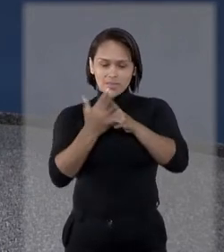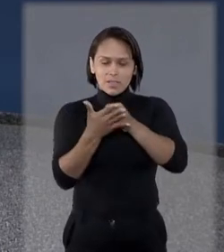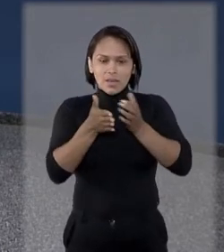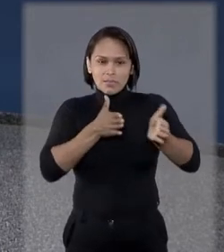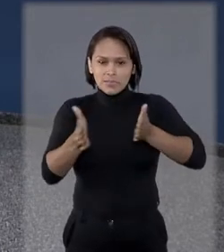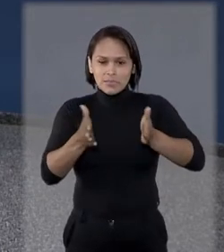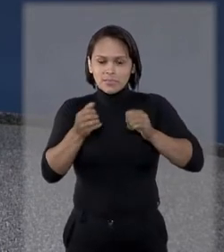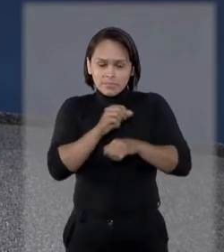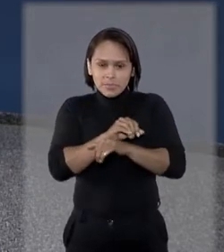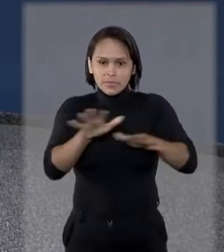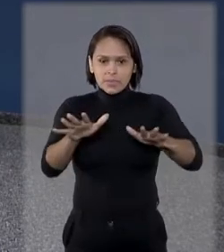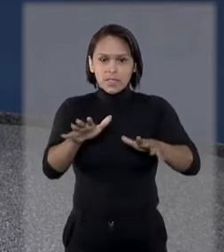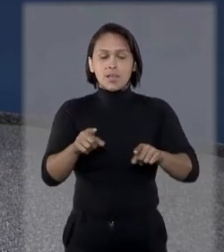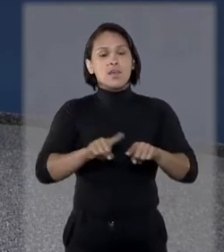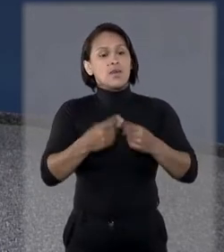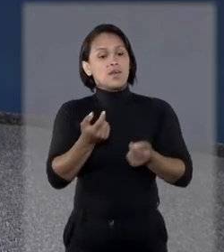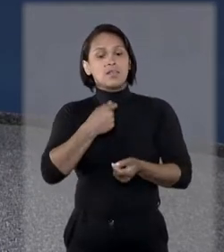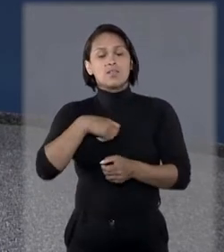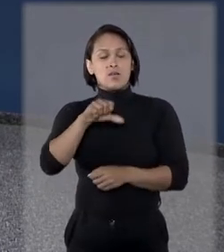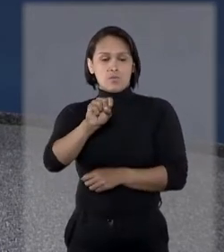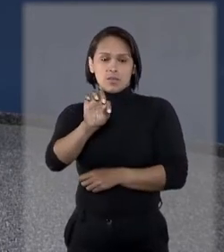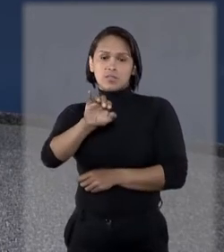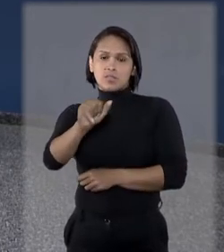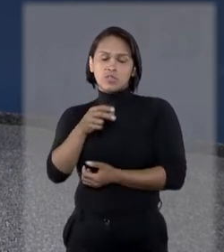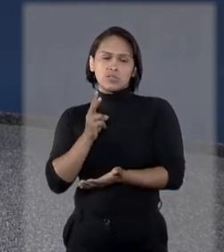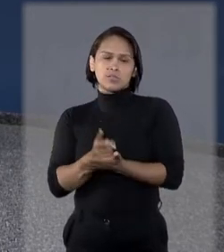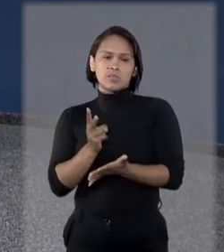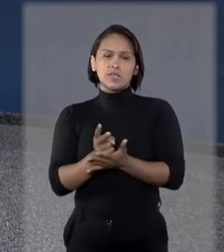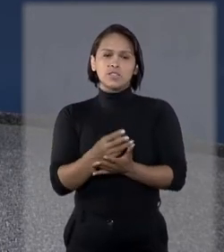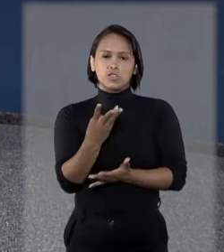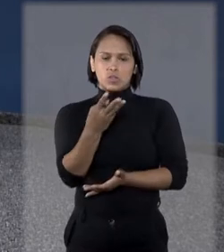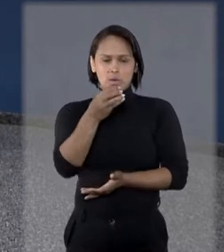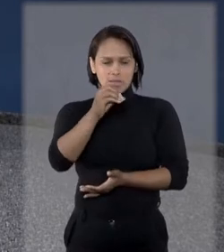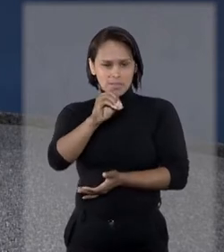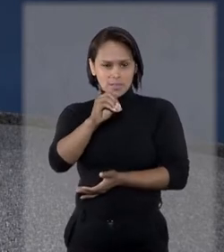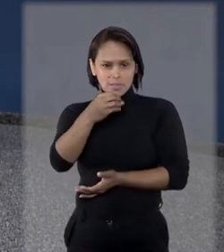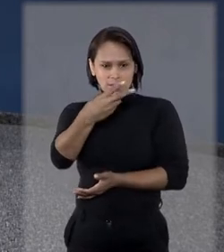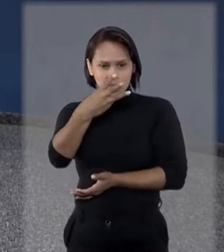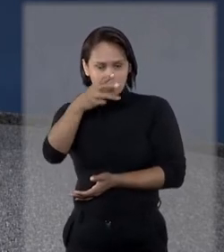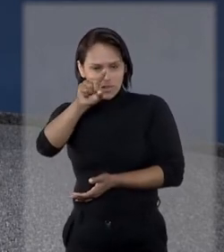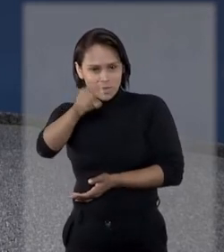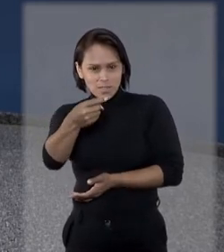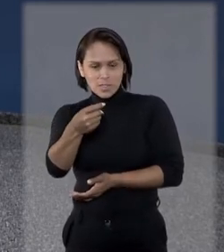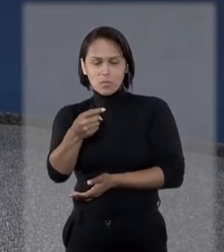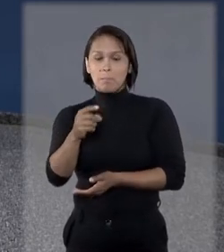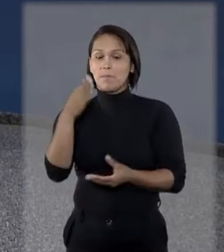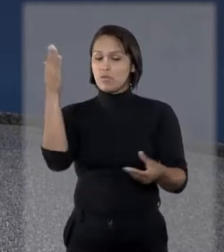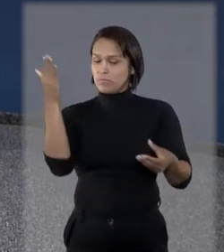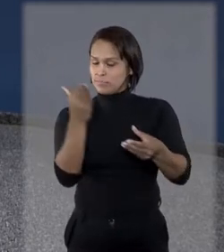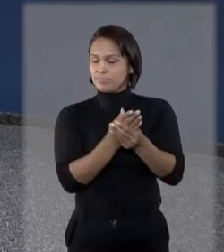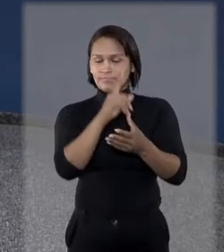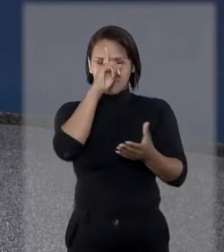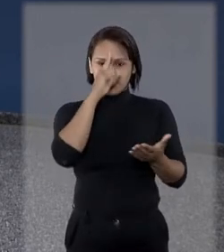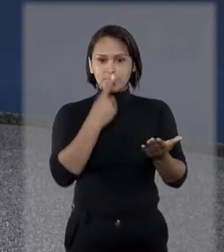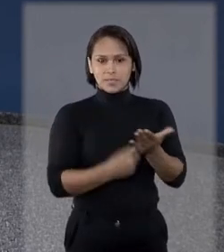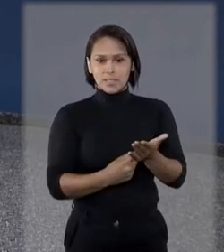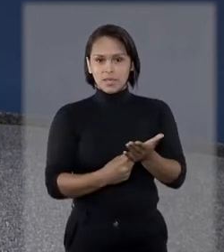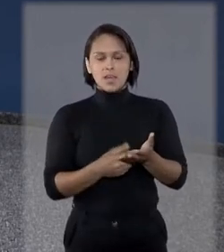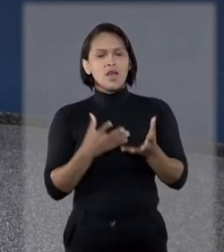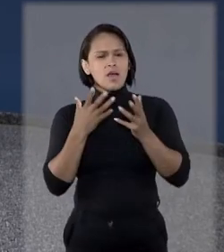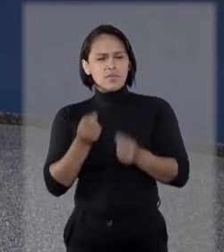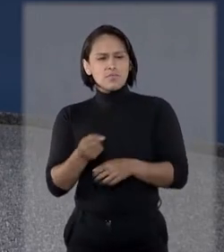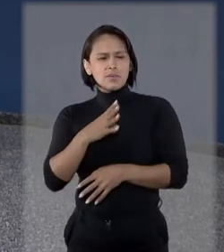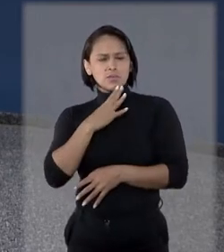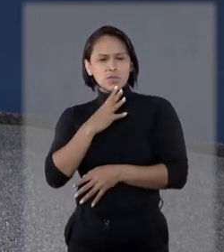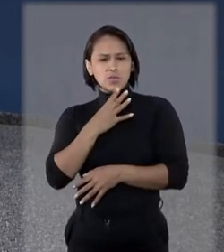coronavírus. Desde então, o STJ já proferiu mais de 435 mil decisões. Vamos